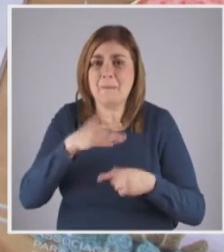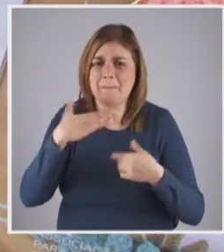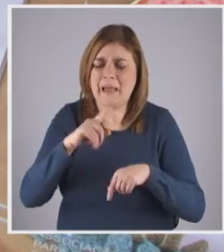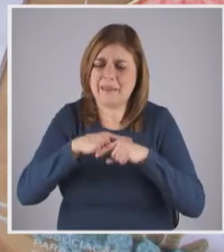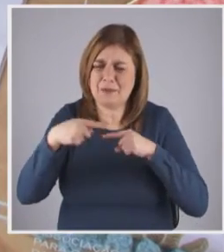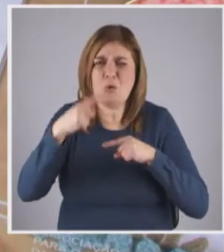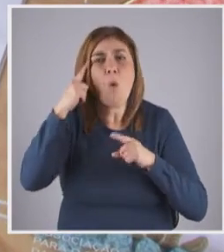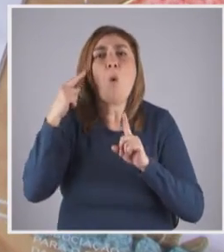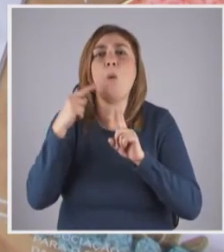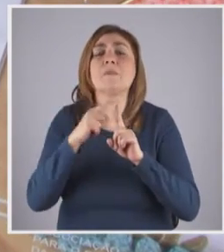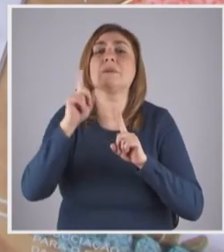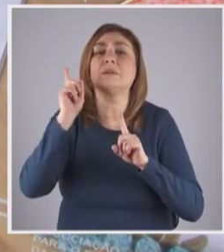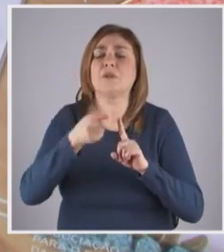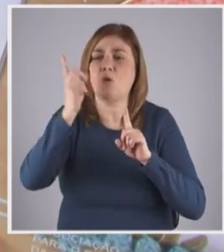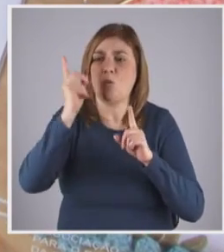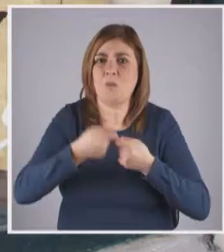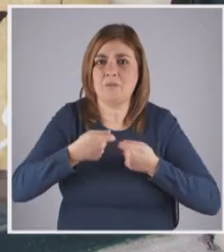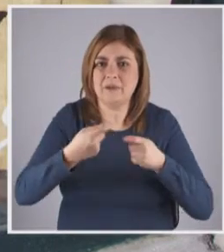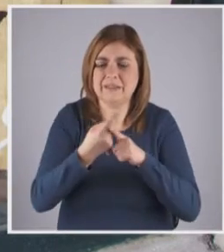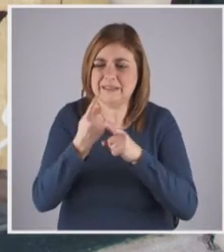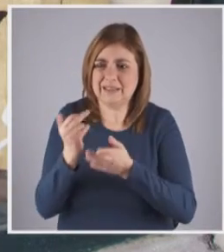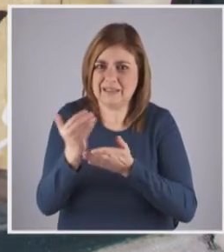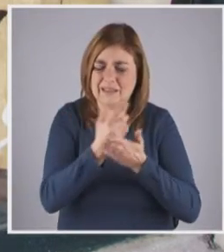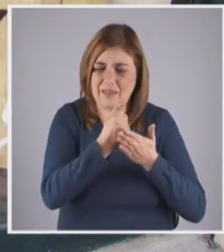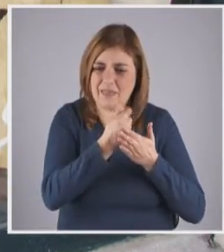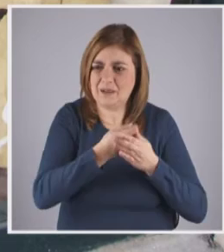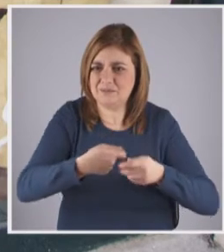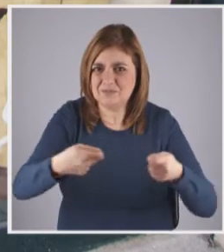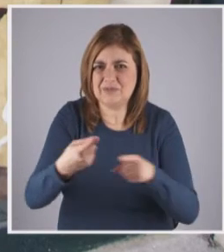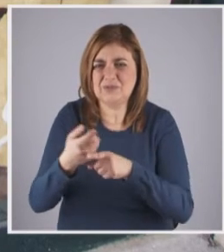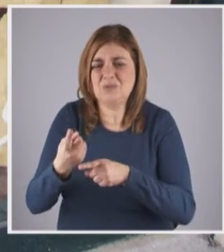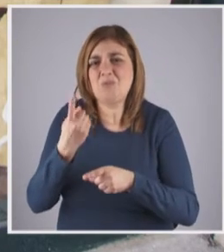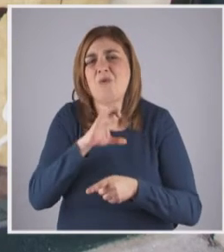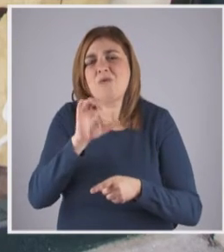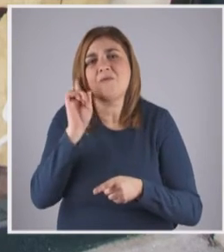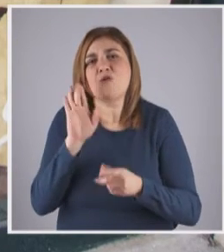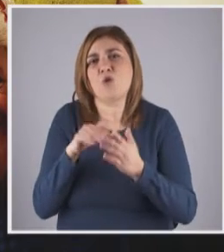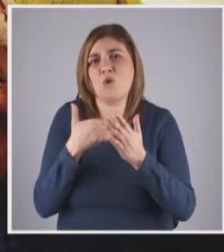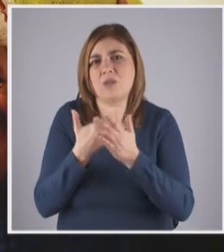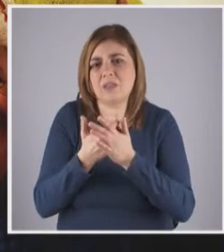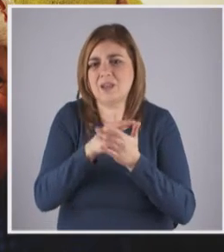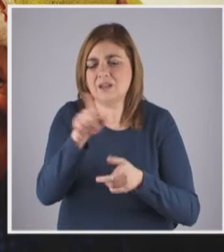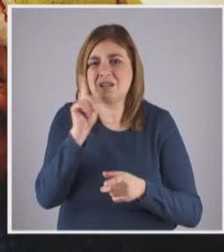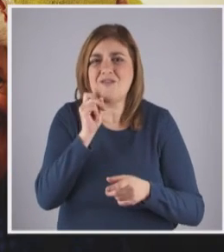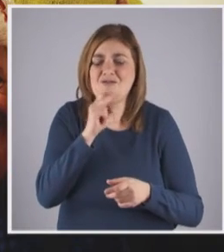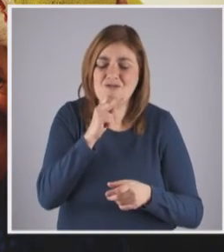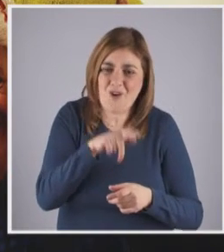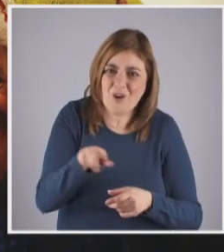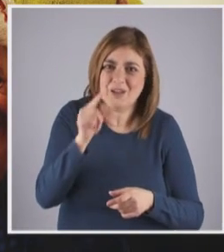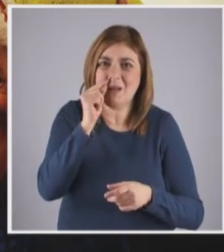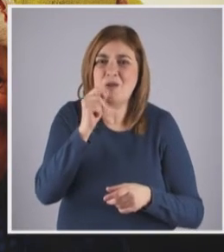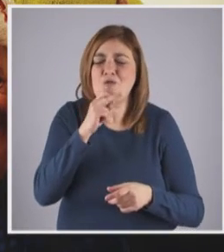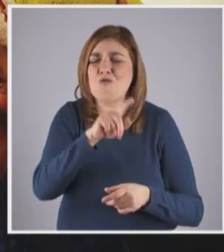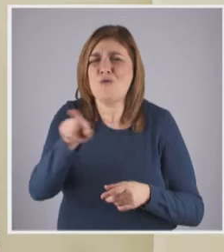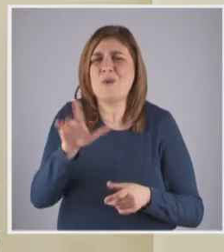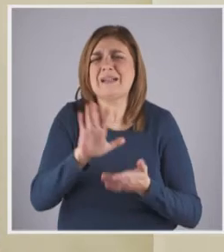prazo, o objetivo é começar a redistribuição das receitas. Mais uma forma de valorizar estas avós e avôs que estão